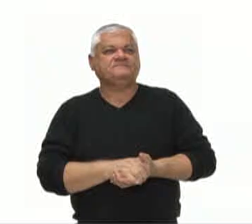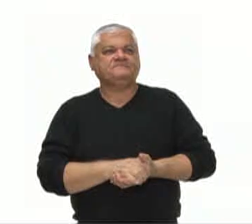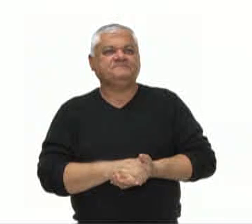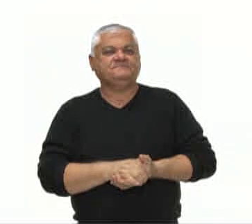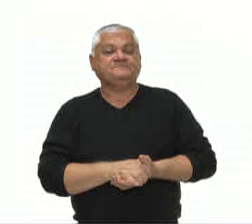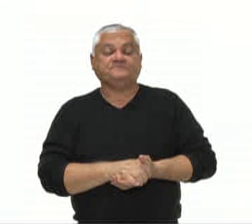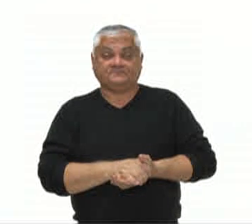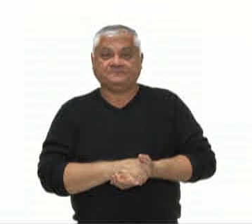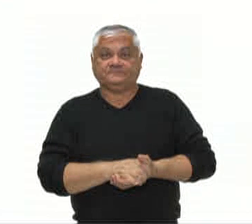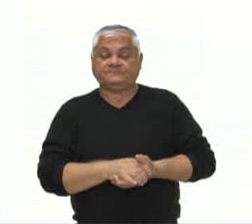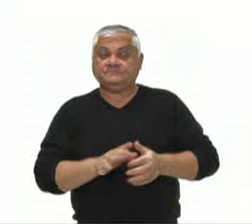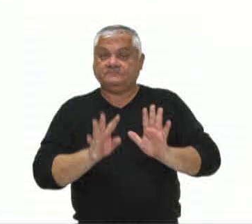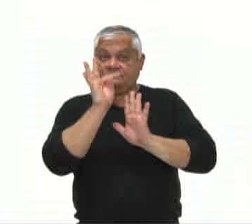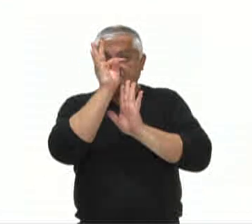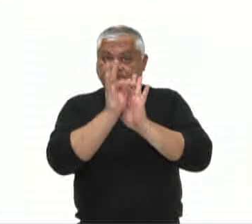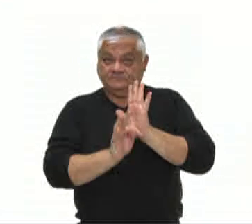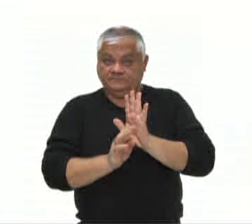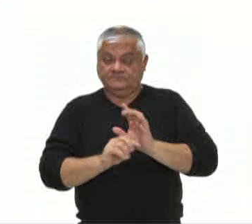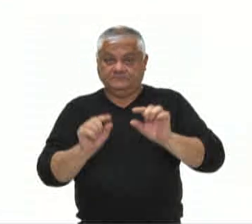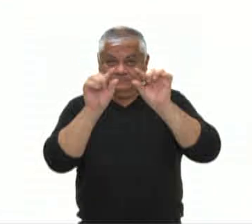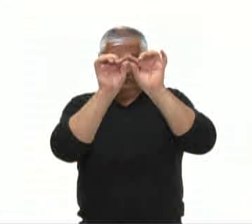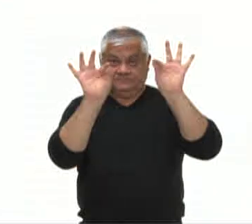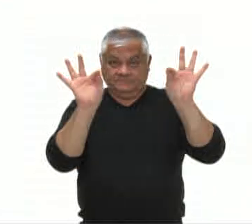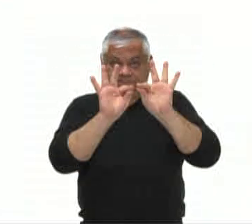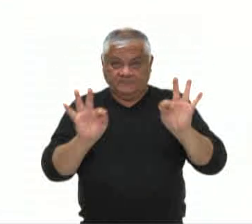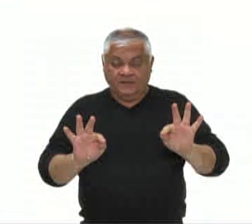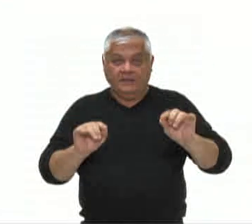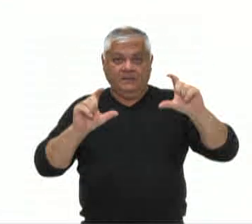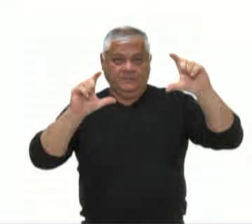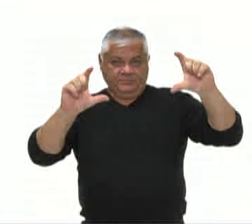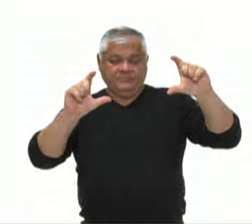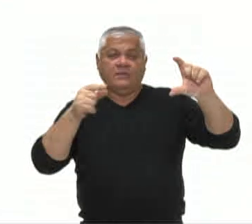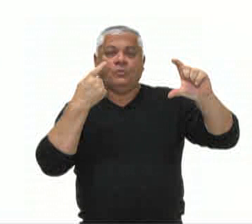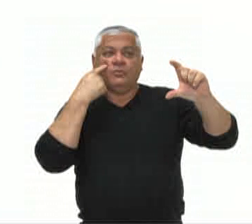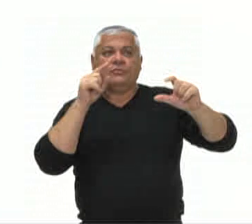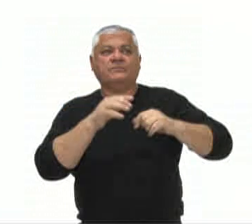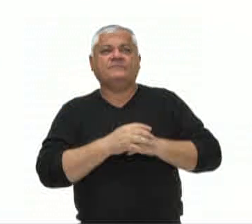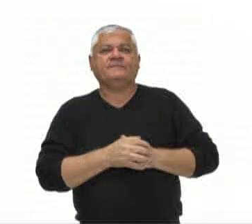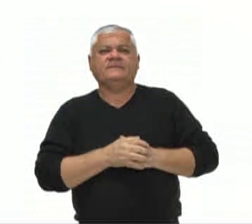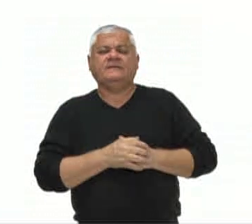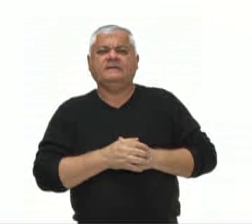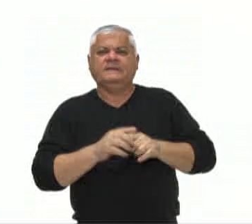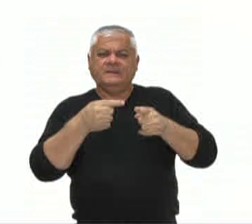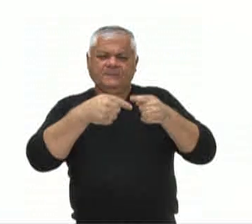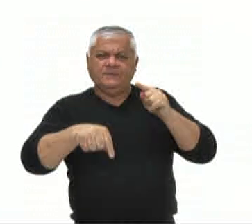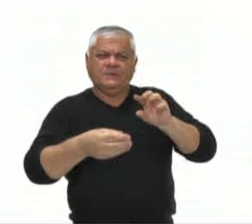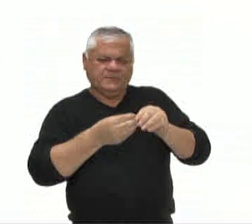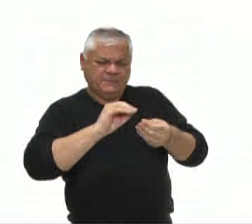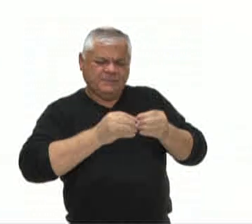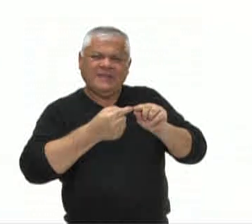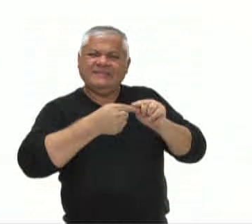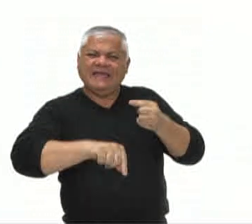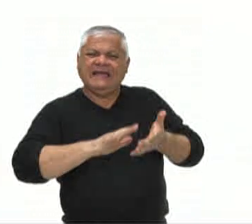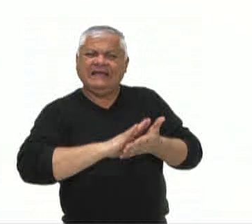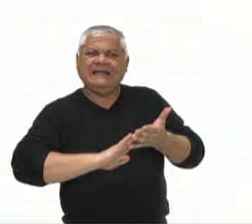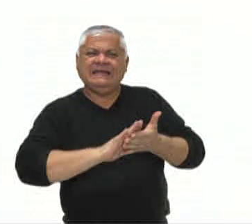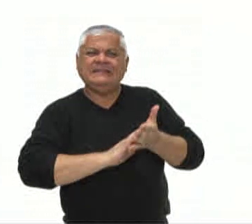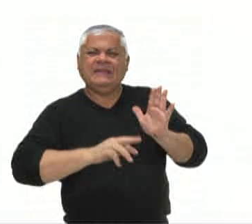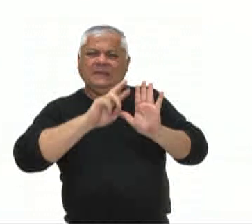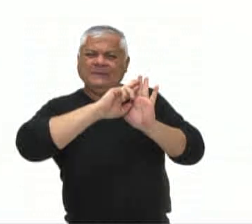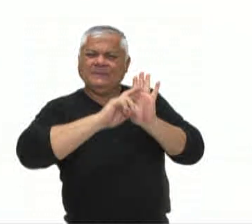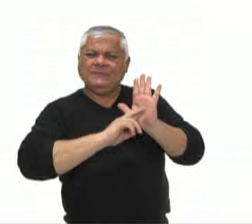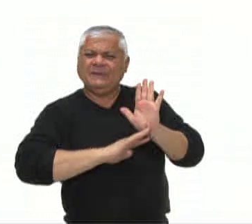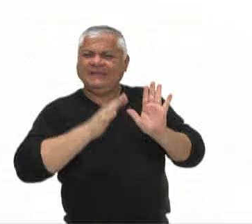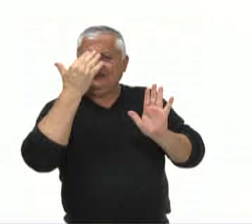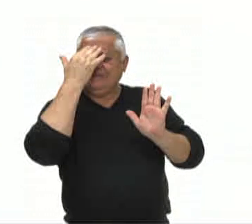Trabalhando com algumas frases que nós encontramos nessa tira. Nada encaixou direito, as instruções estavam